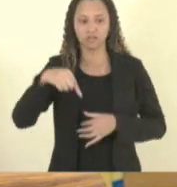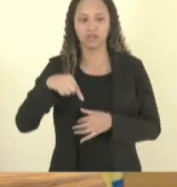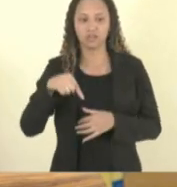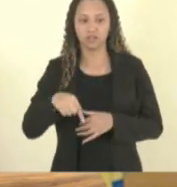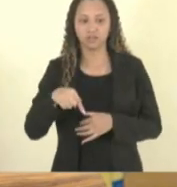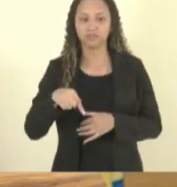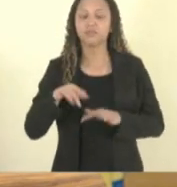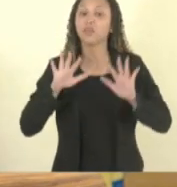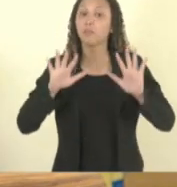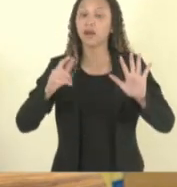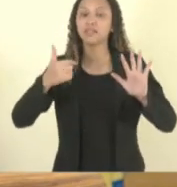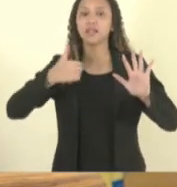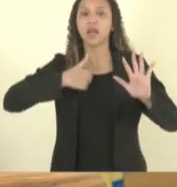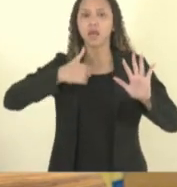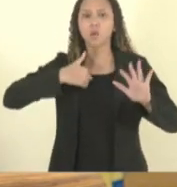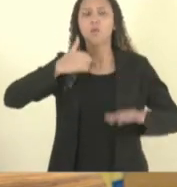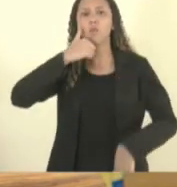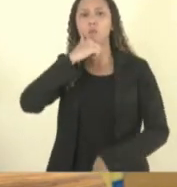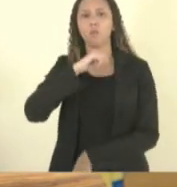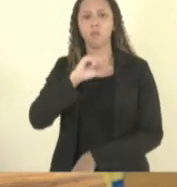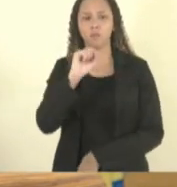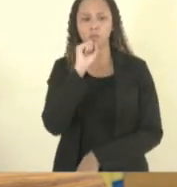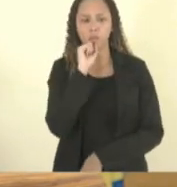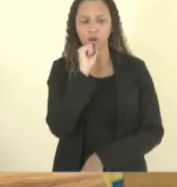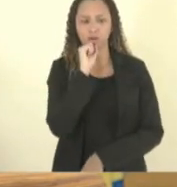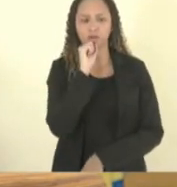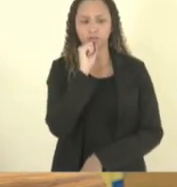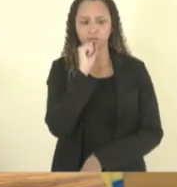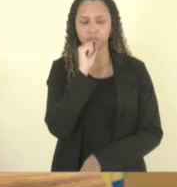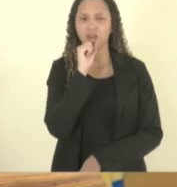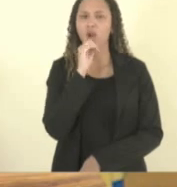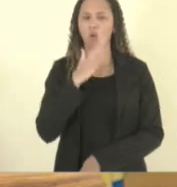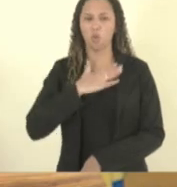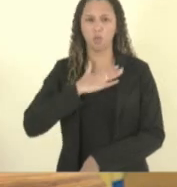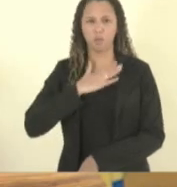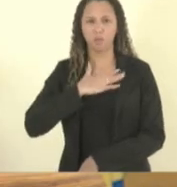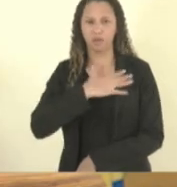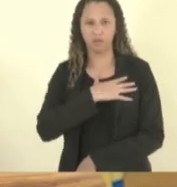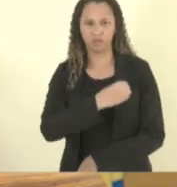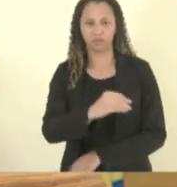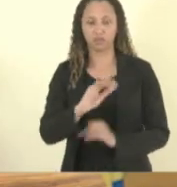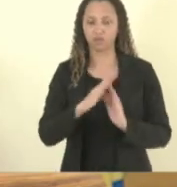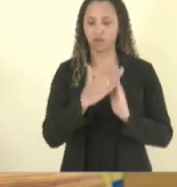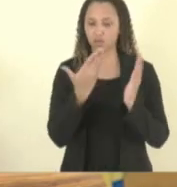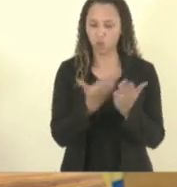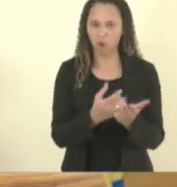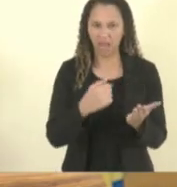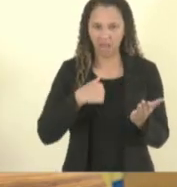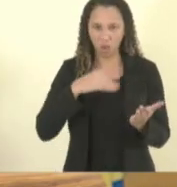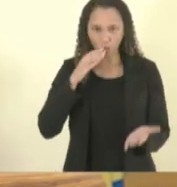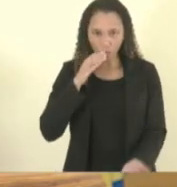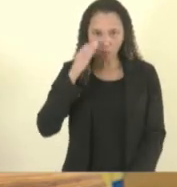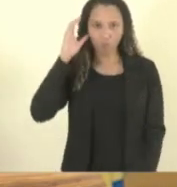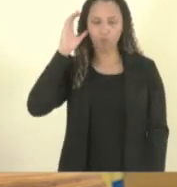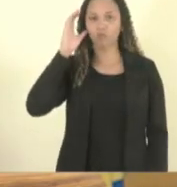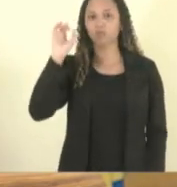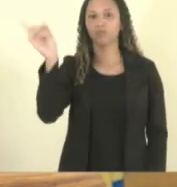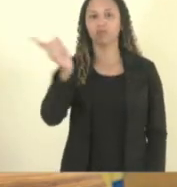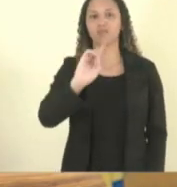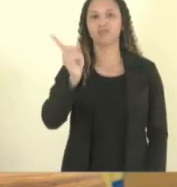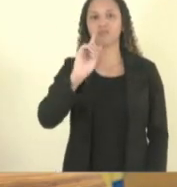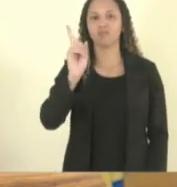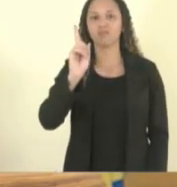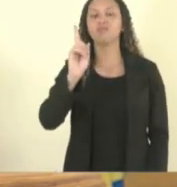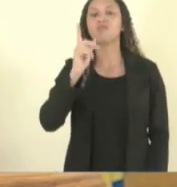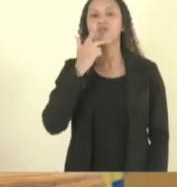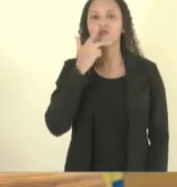Mas eu, enquanto mãe, enquanto meu filho estiver na escola, eu não vou me calar. O que o meu